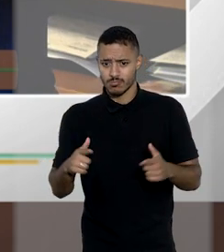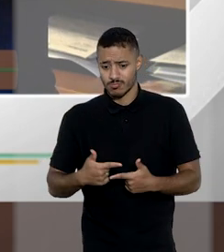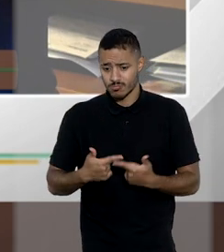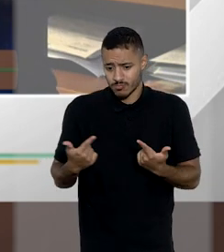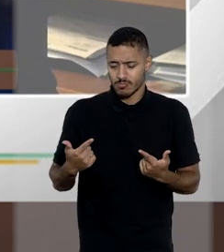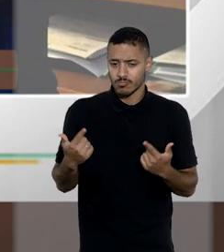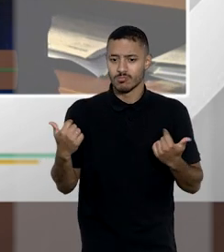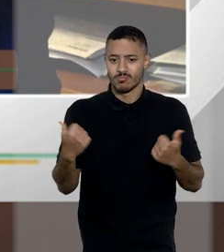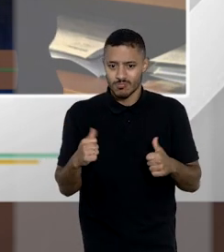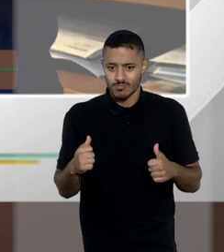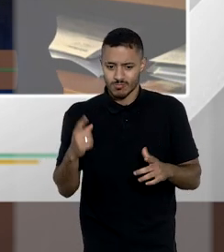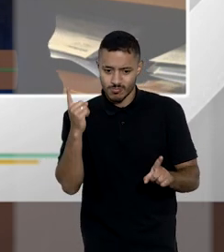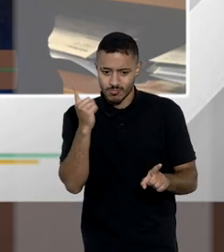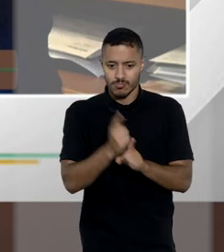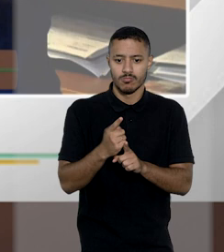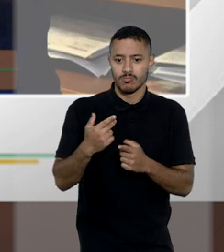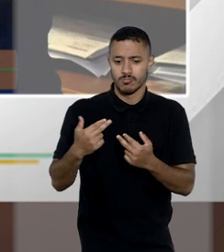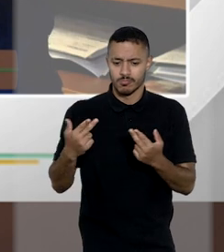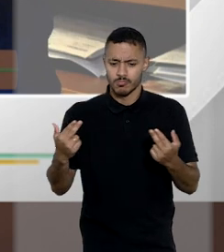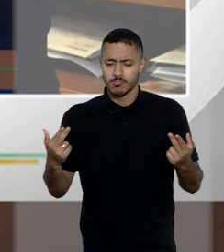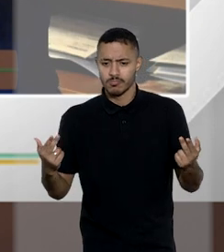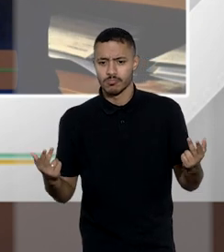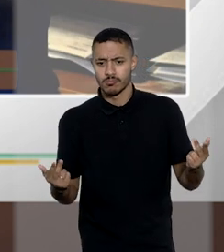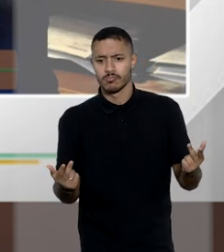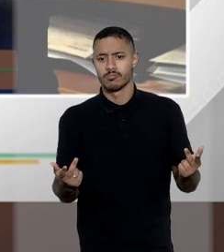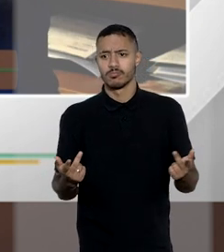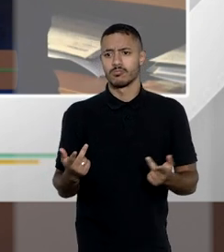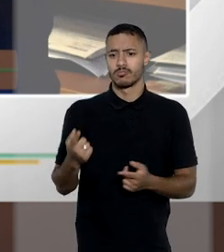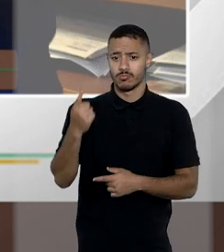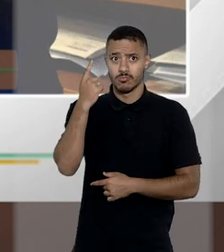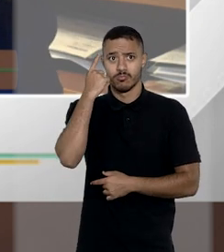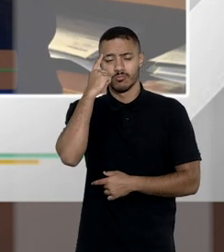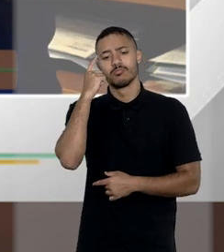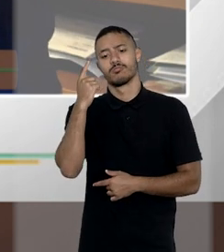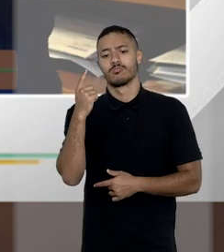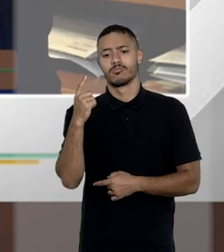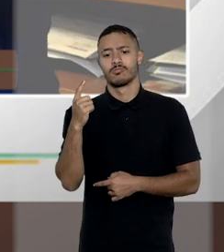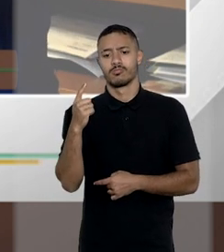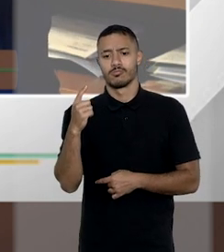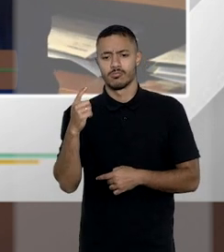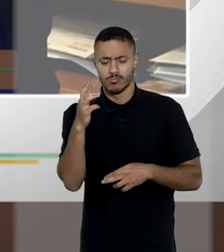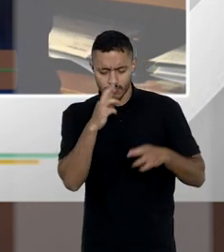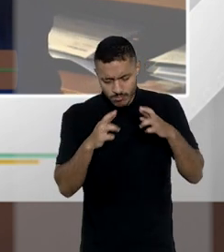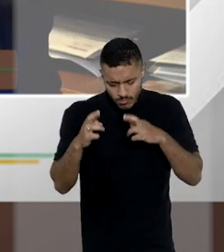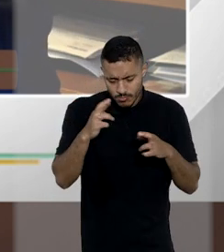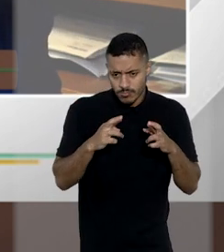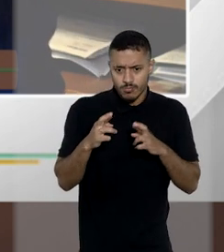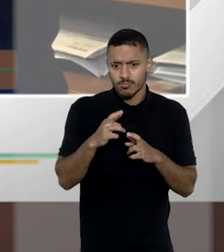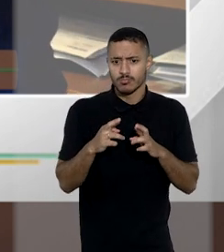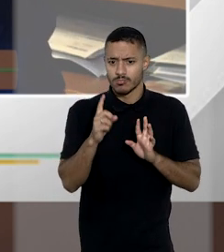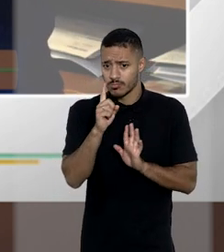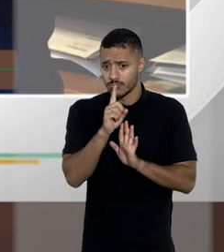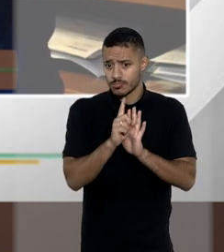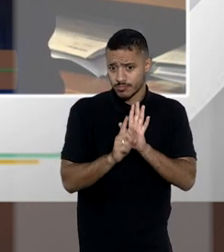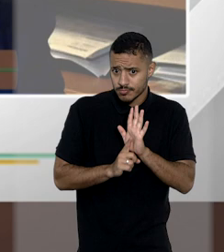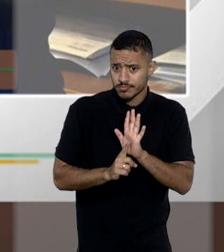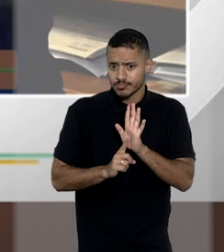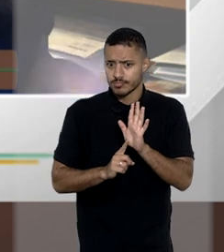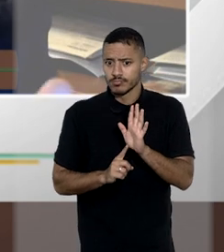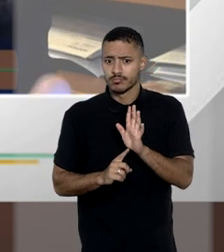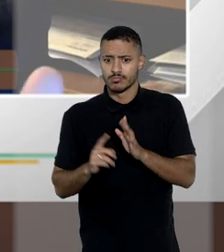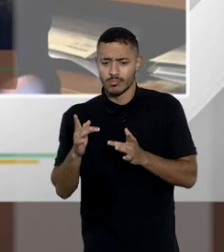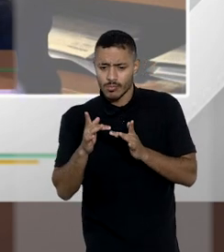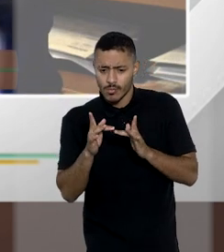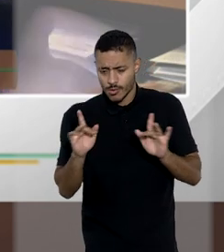sorte que nós teríamos que encontrar outras condições ou condicionantes que revissem esses direitos